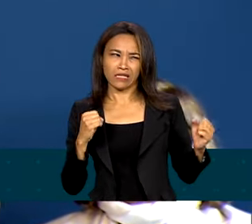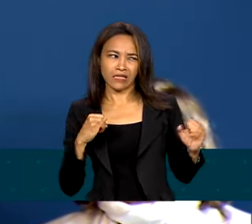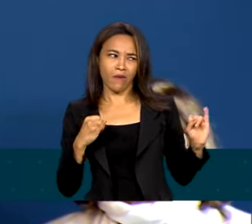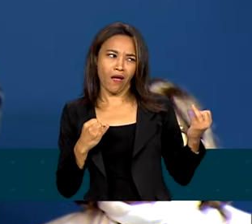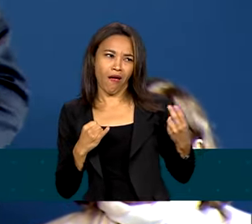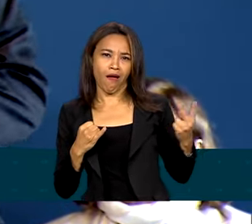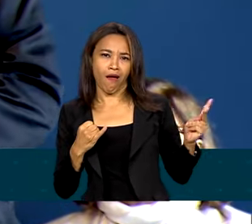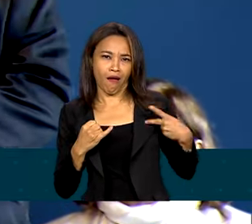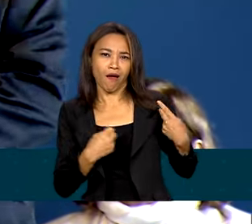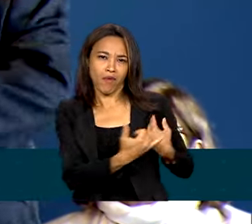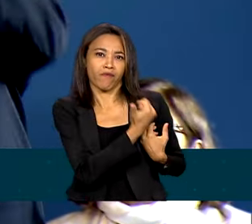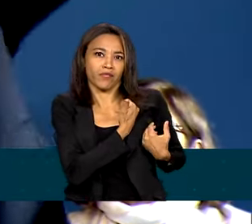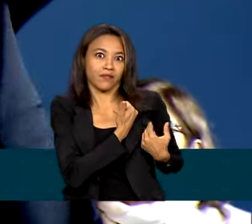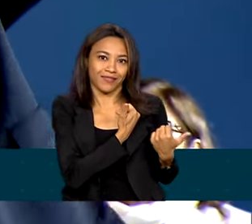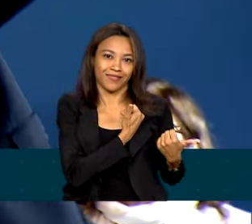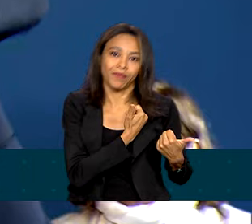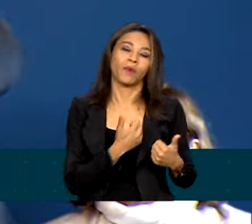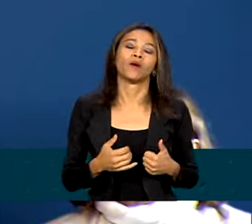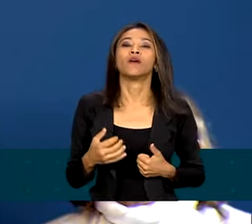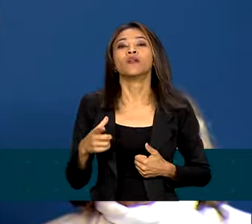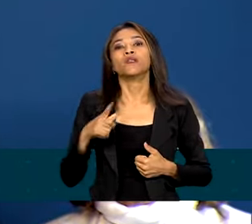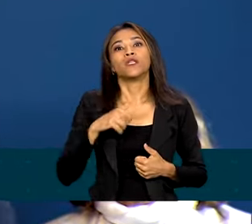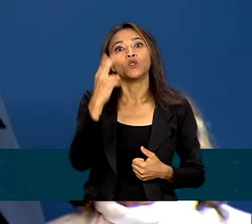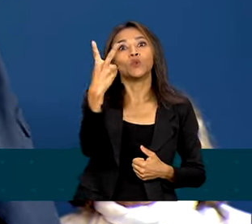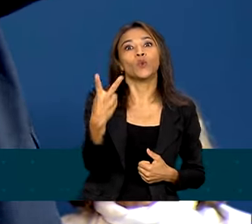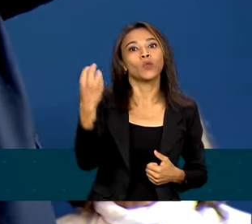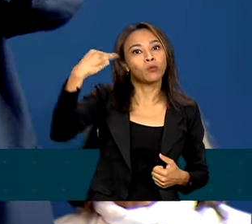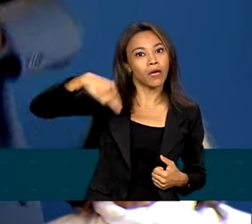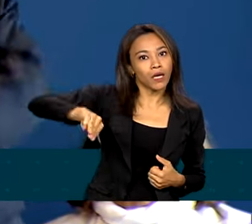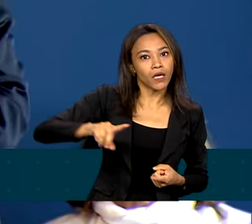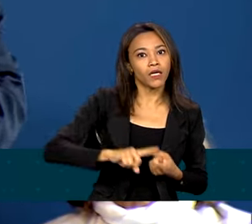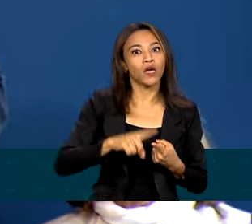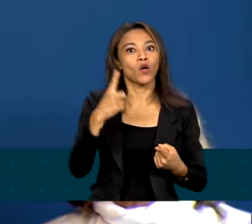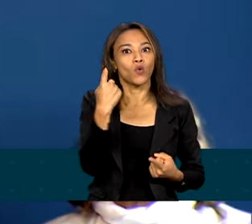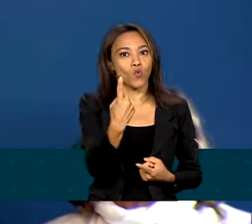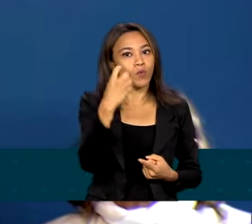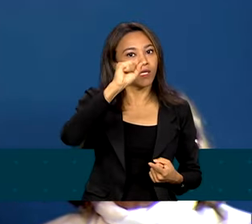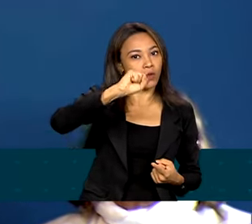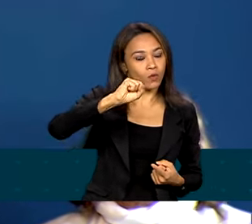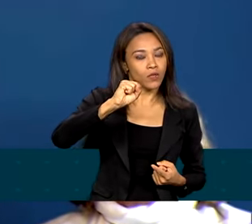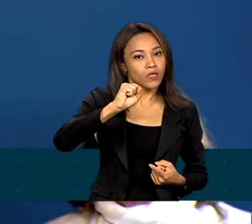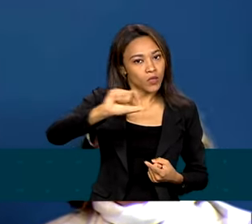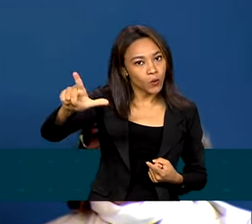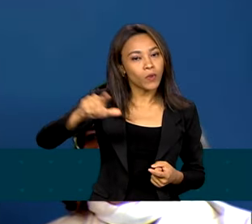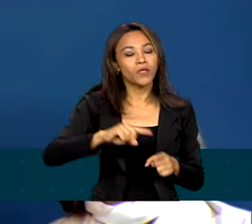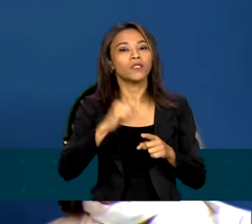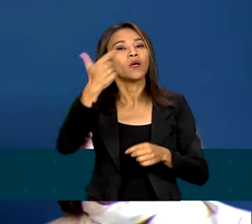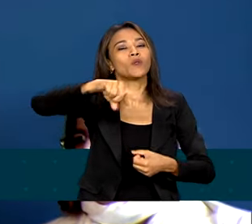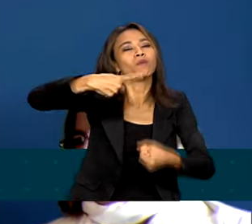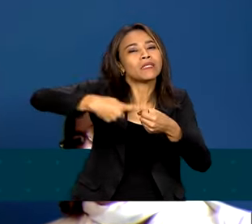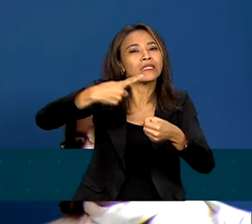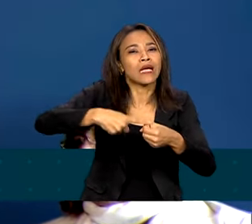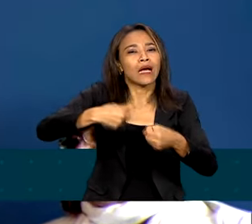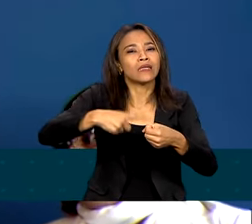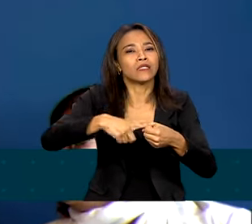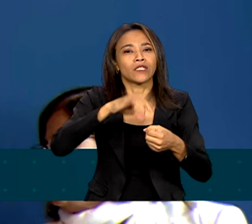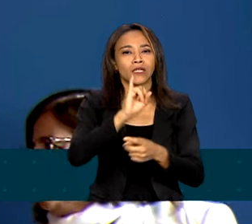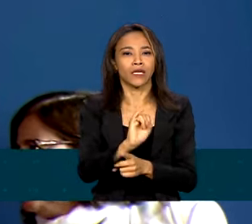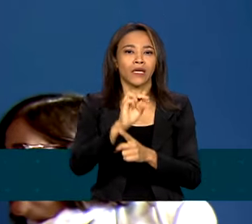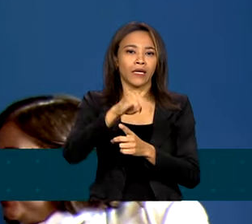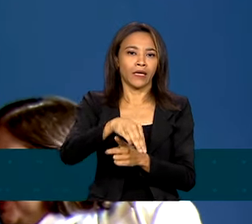Nós temos 7 funcionando, das quais duas, no Maranhão. Uma em São Luís, uma em Imperatriz. E nós